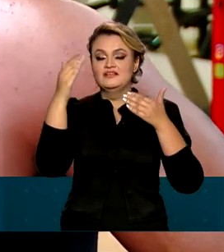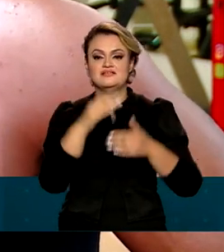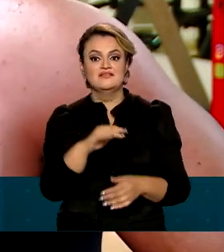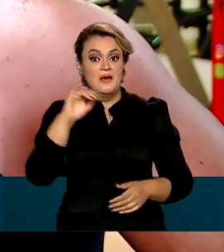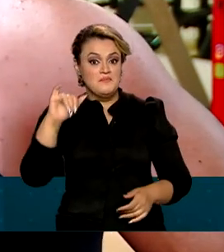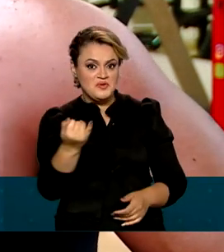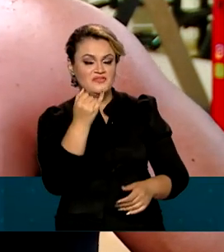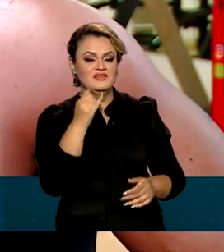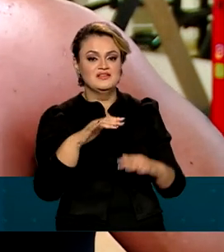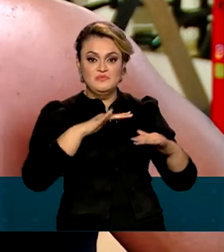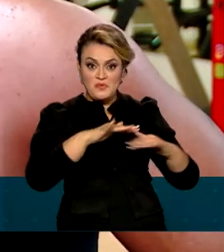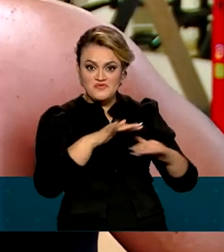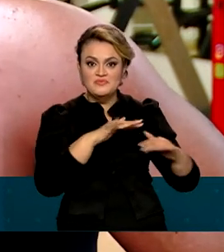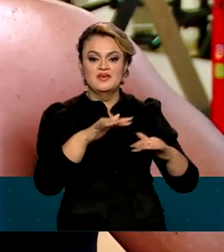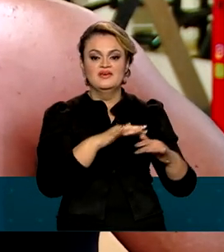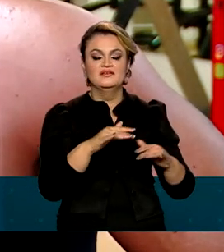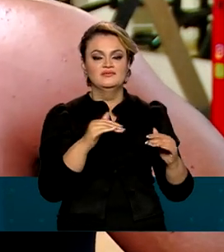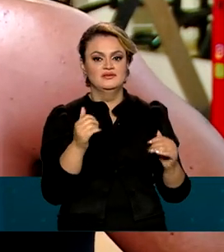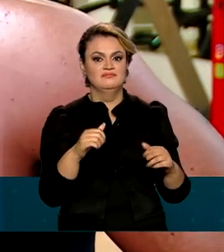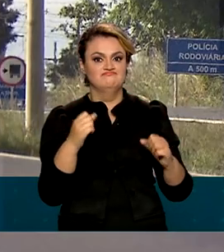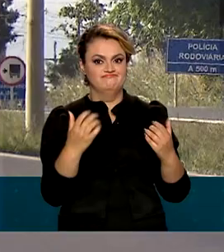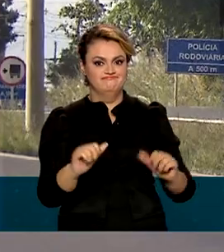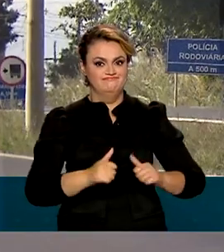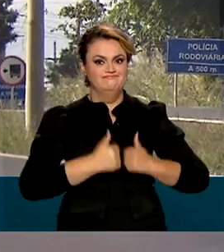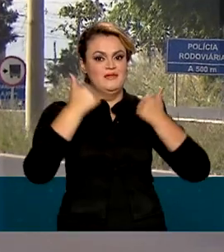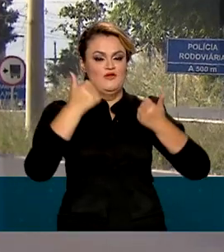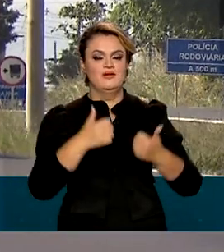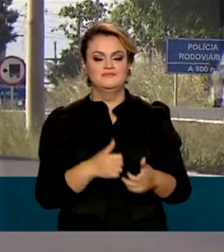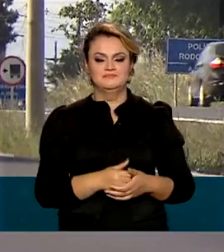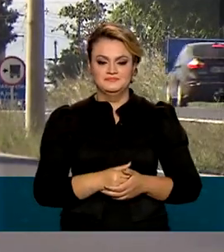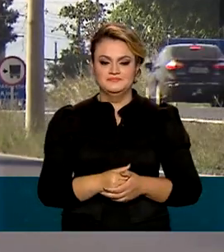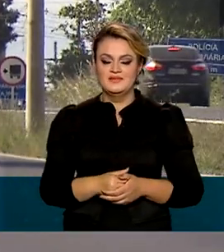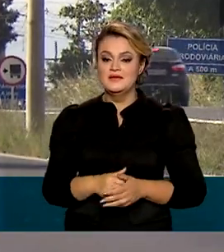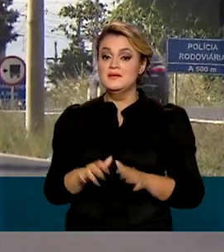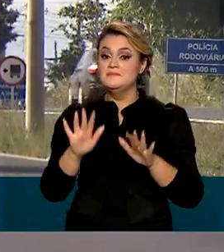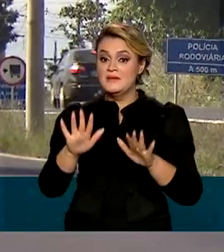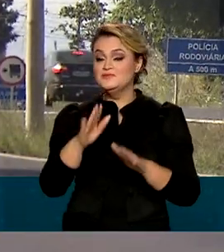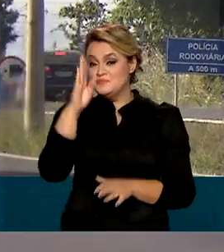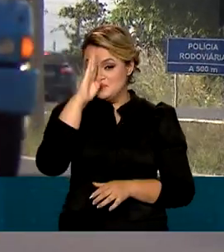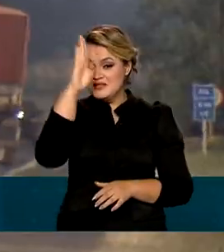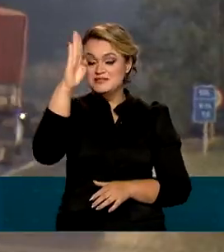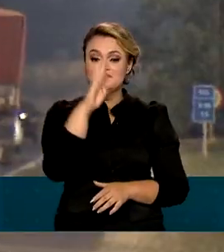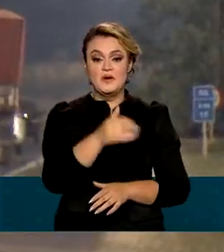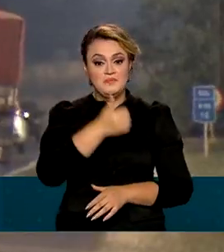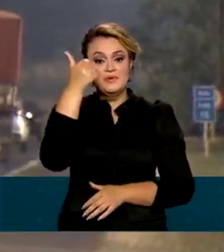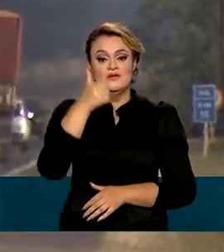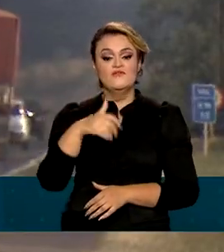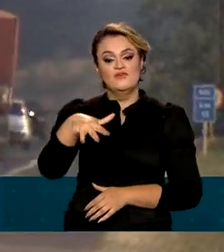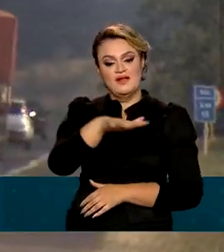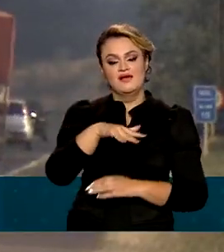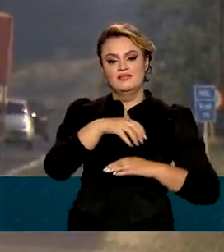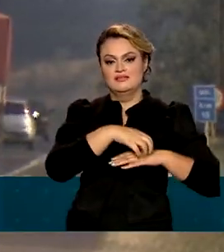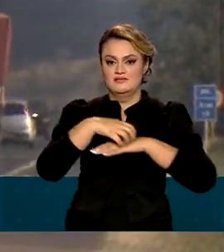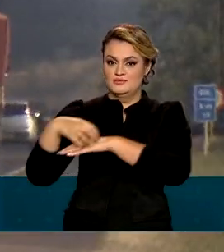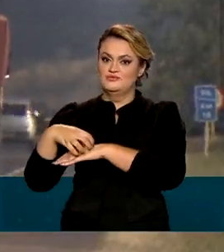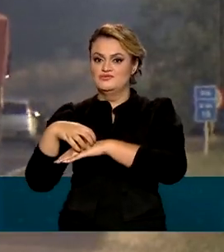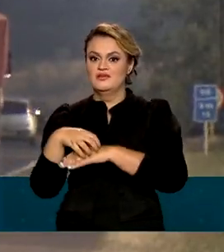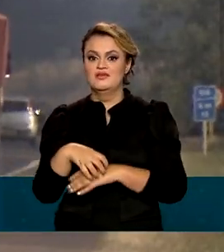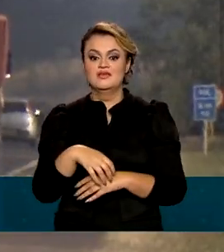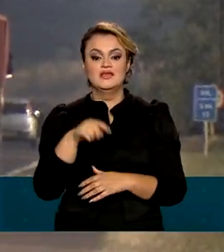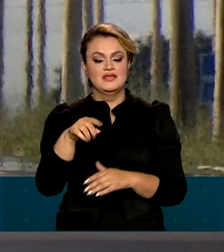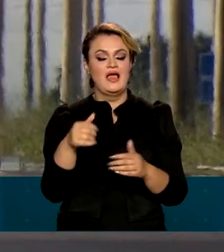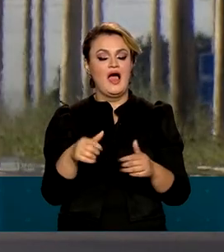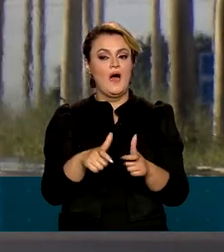curtir muito esse movimento e querer potencializar mais e mais. Ainda assim, o destaque ficou com o setor de transportes, com